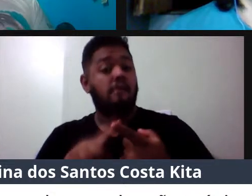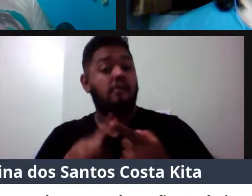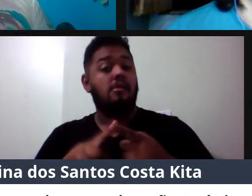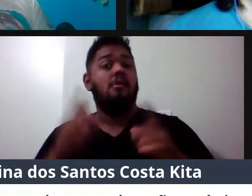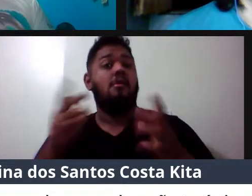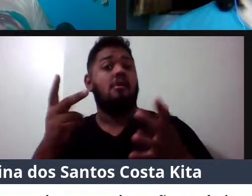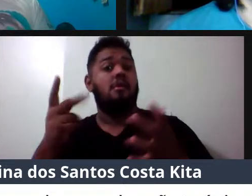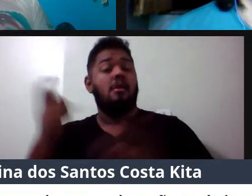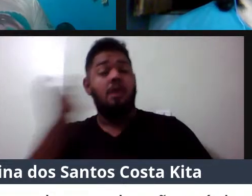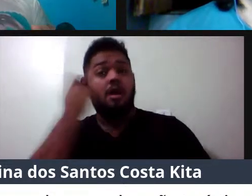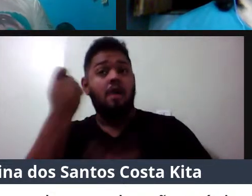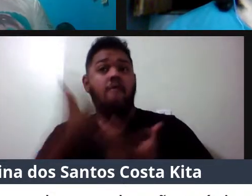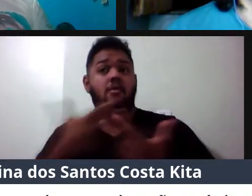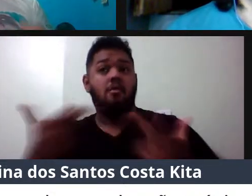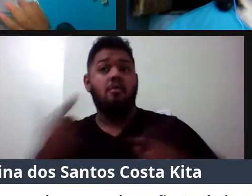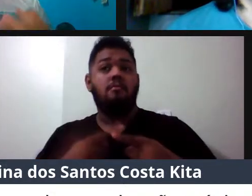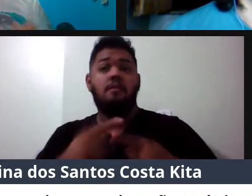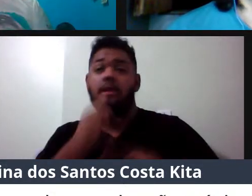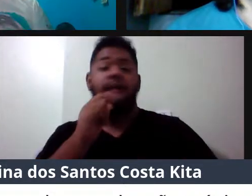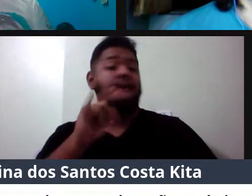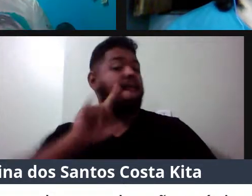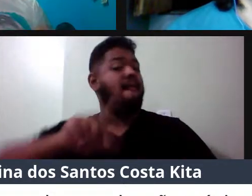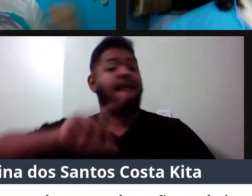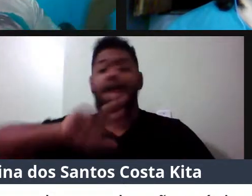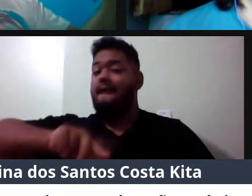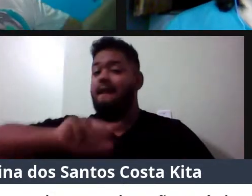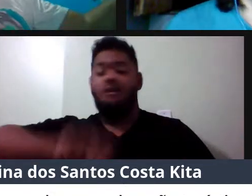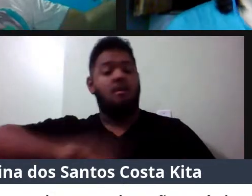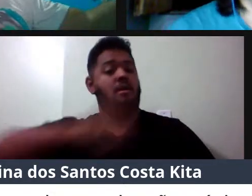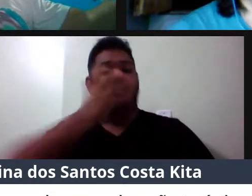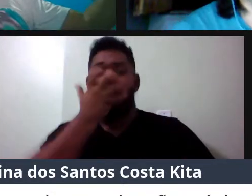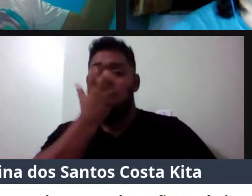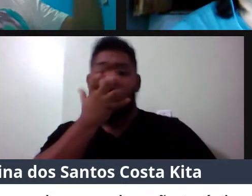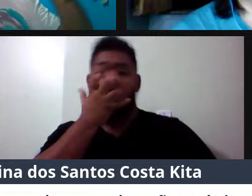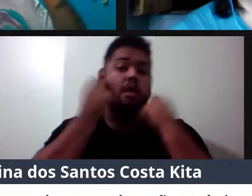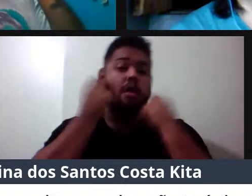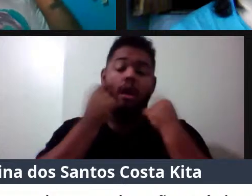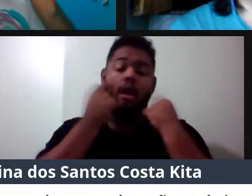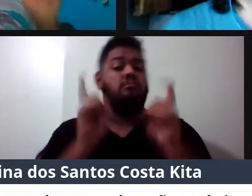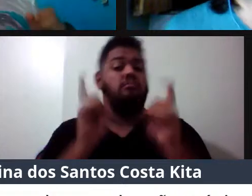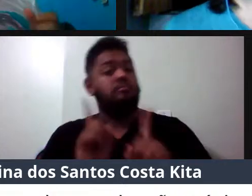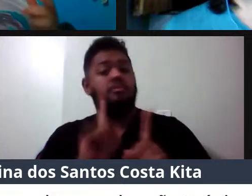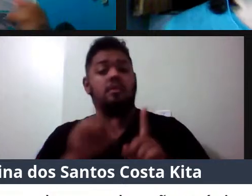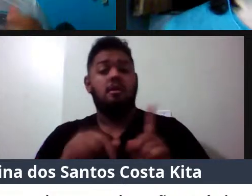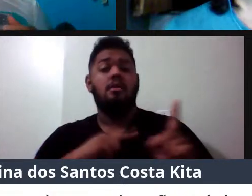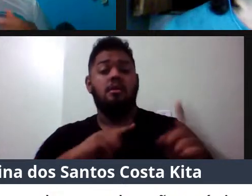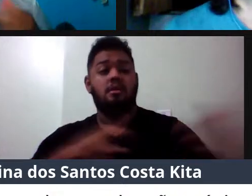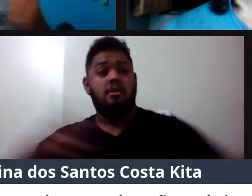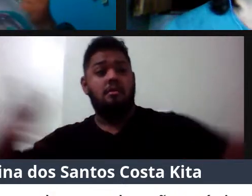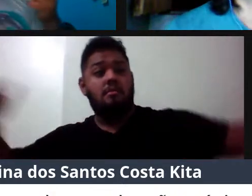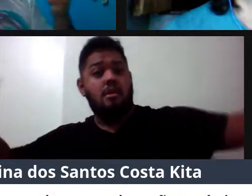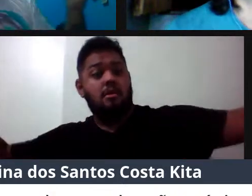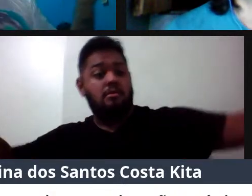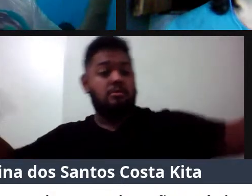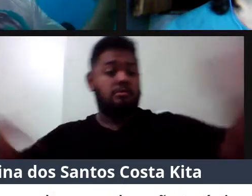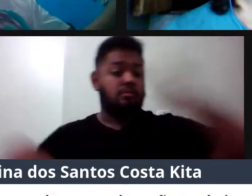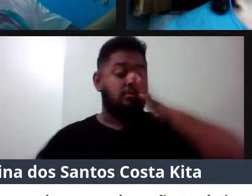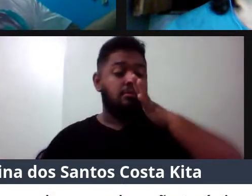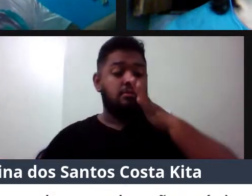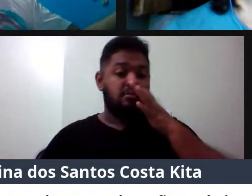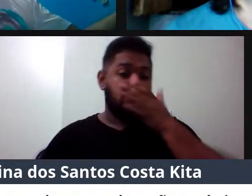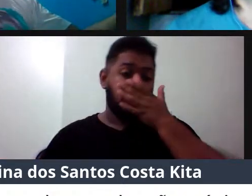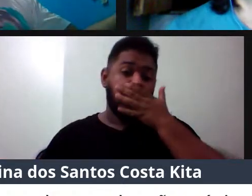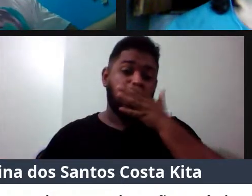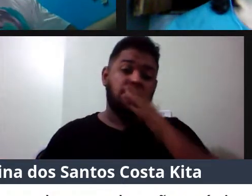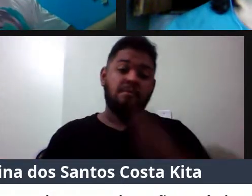grandes, eles não são cachorros, gatos, né, vocês viram o tamanho, olha isso aqui, a mandíbula, isso aqui destrói o braço de